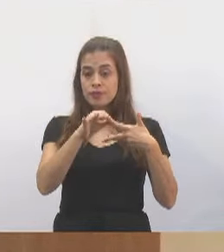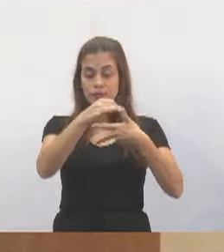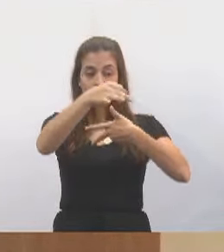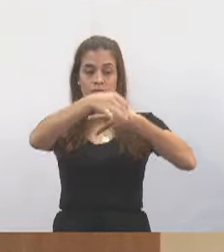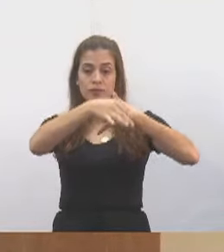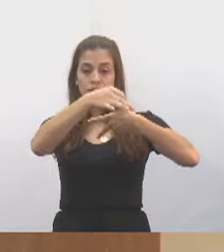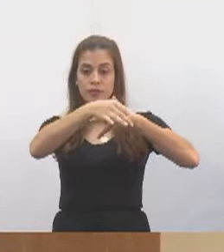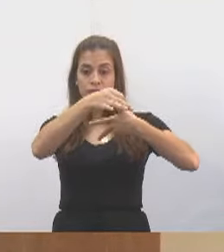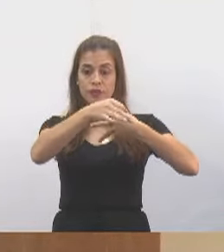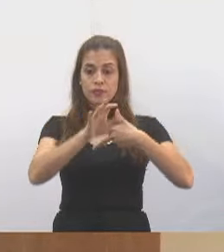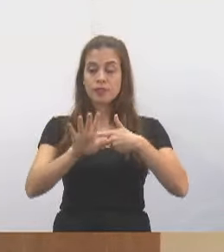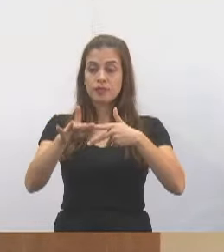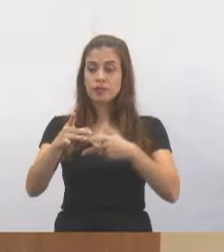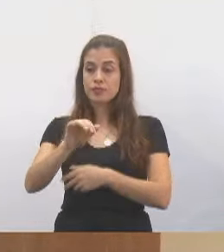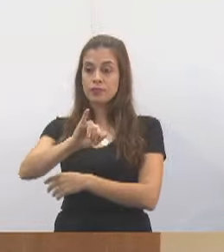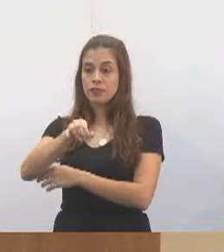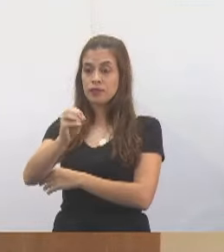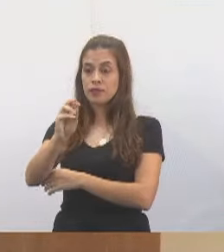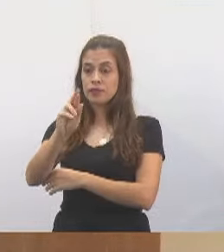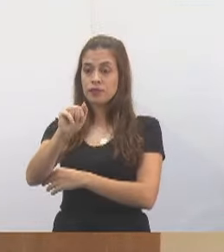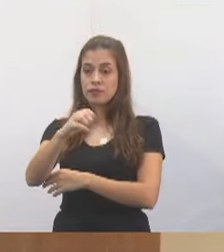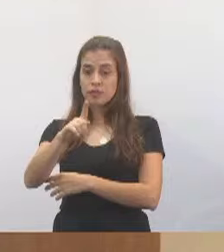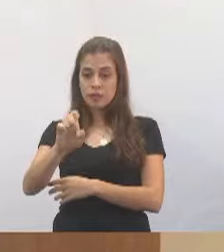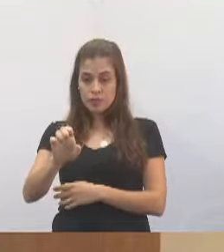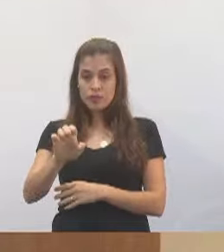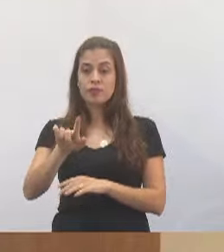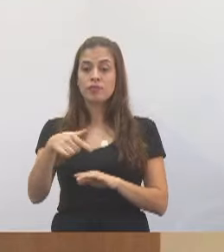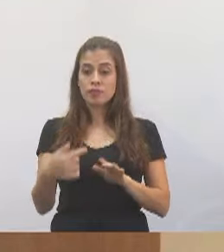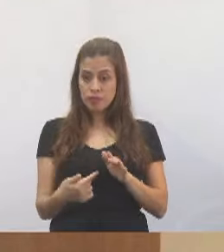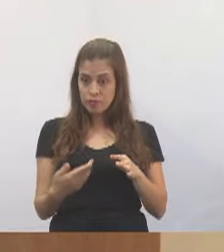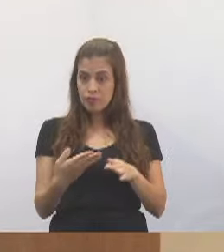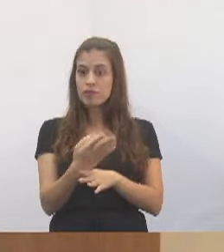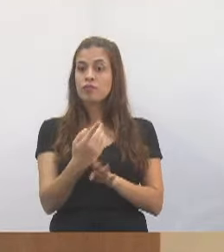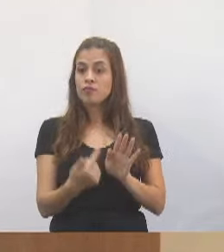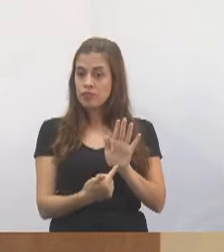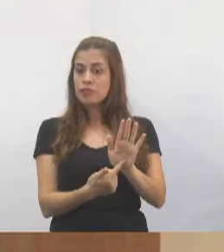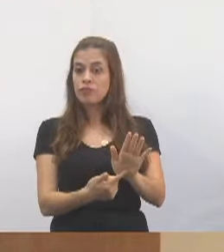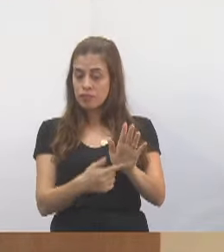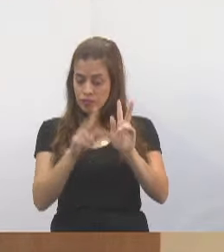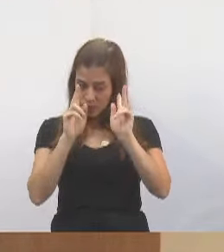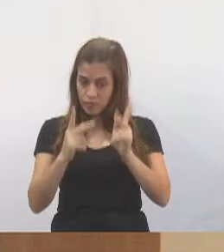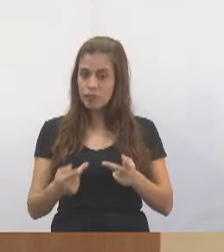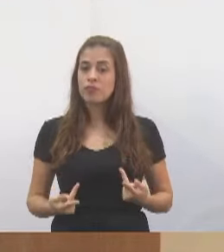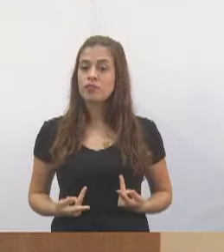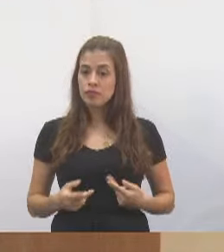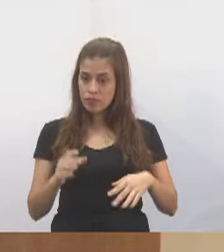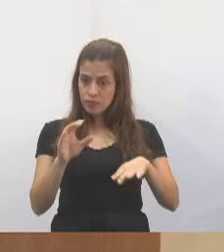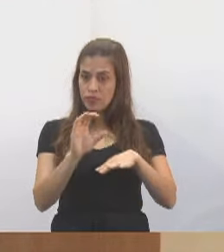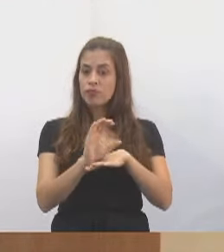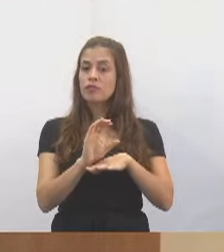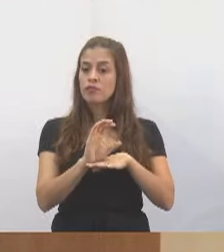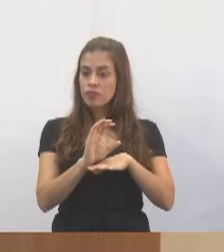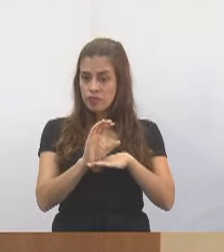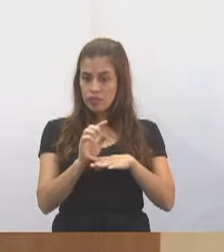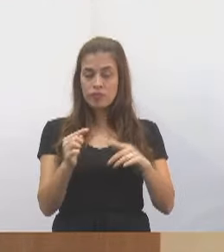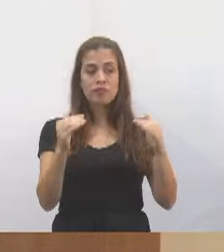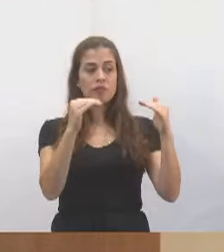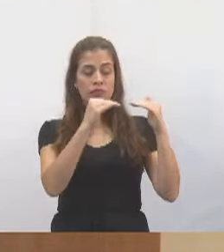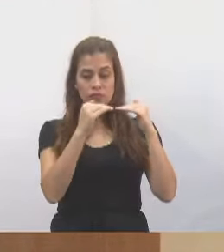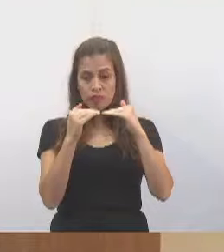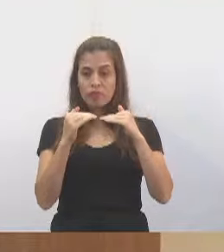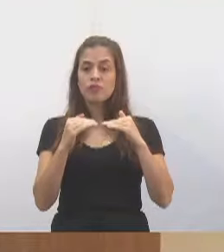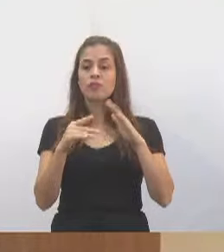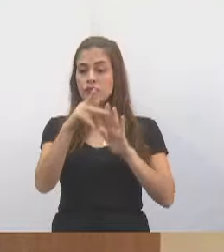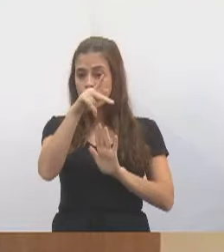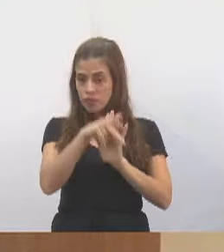Procurador Jorge, que deu o parecer, aí no sentido de reconhecer a constitucionalidade deste projeto,